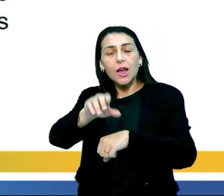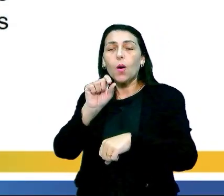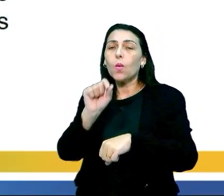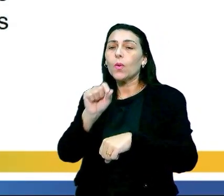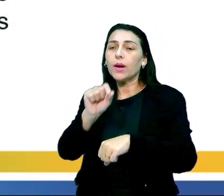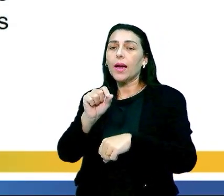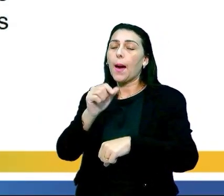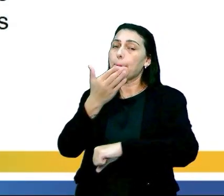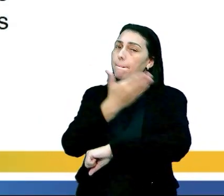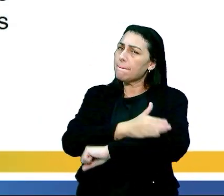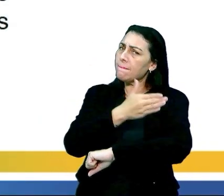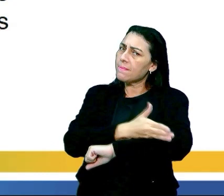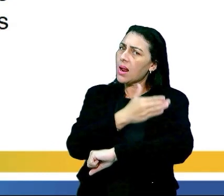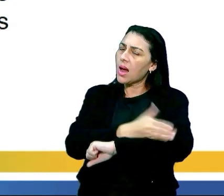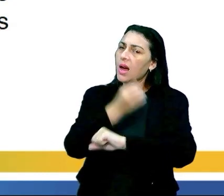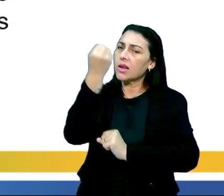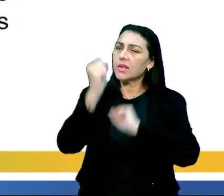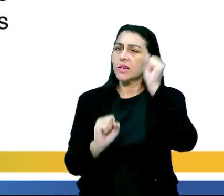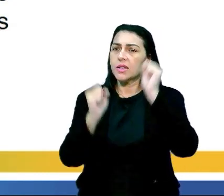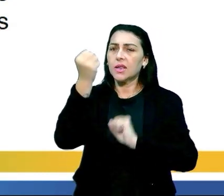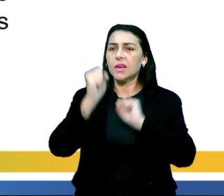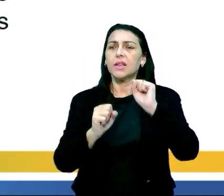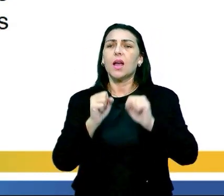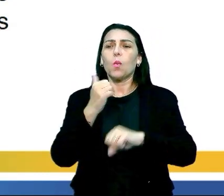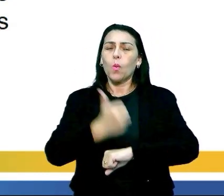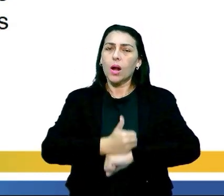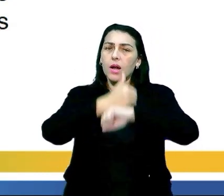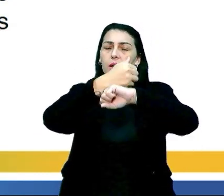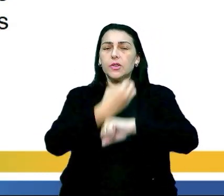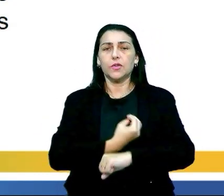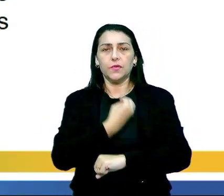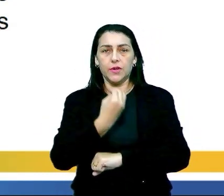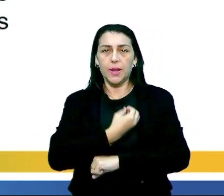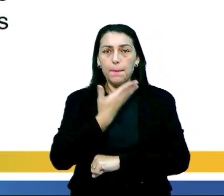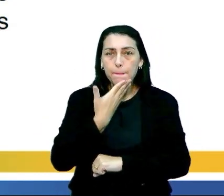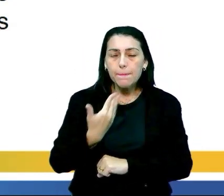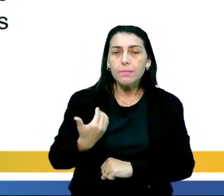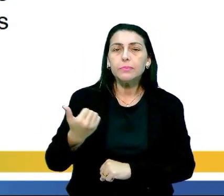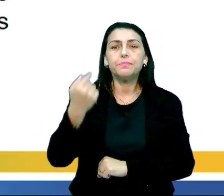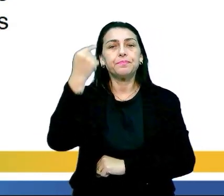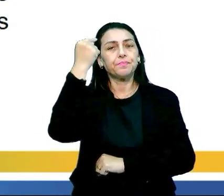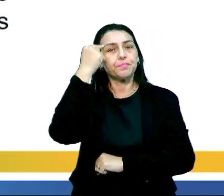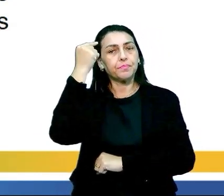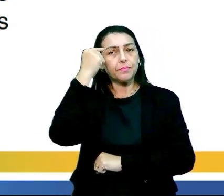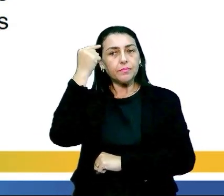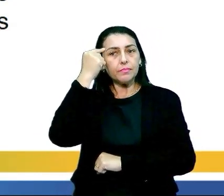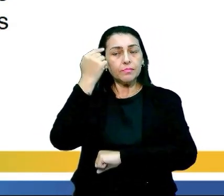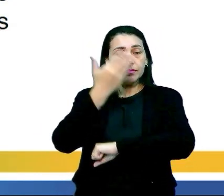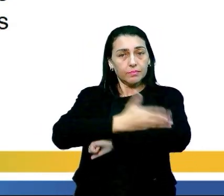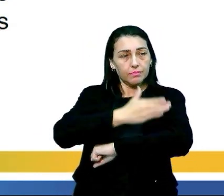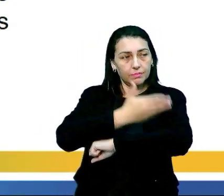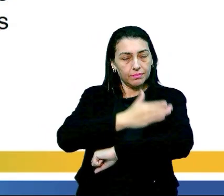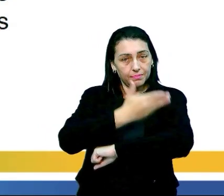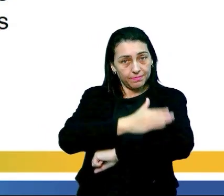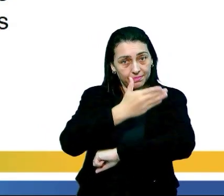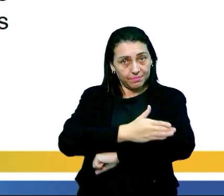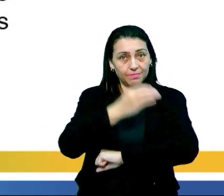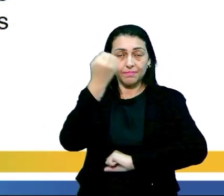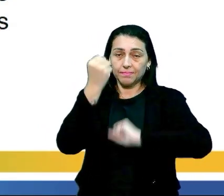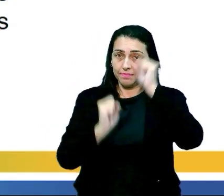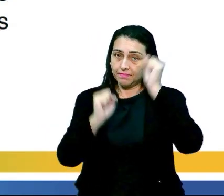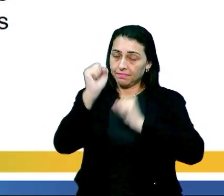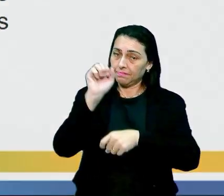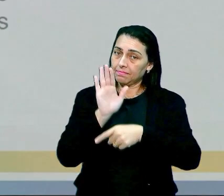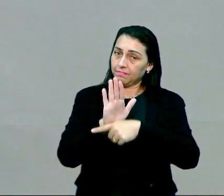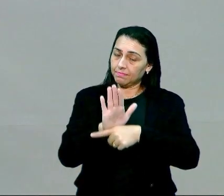é a prática de exercícios físicos na manutenção da qualidade de vida. Pensem nesse termo, a prática de exercícios físicos na